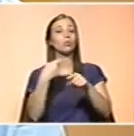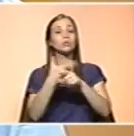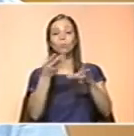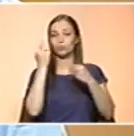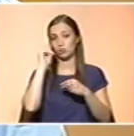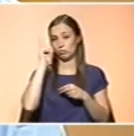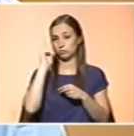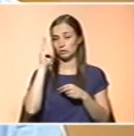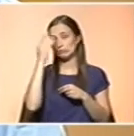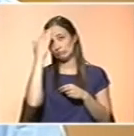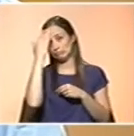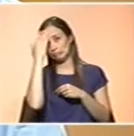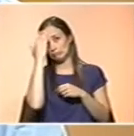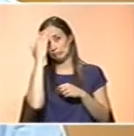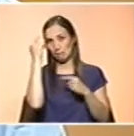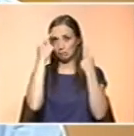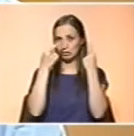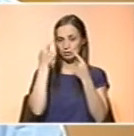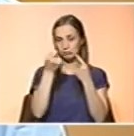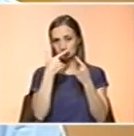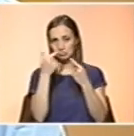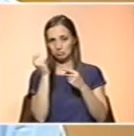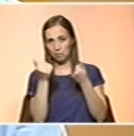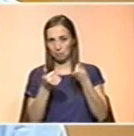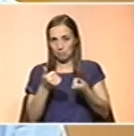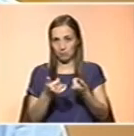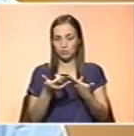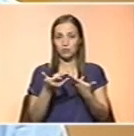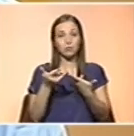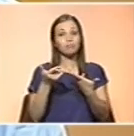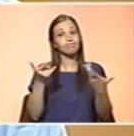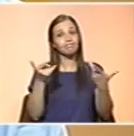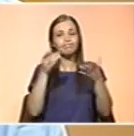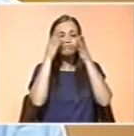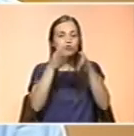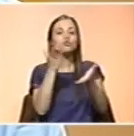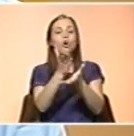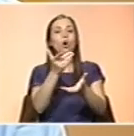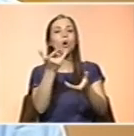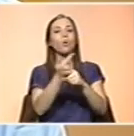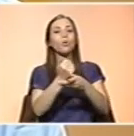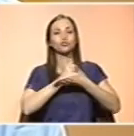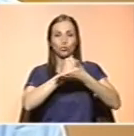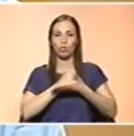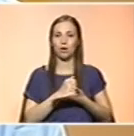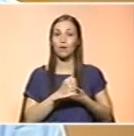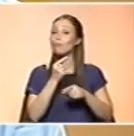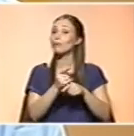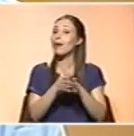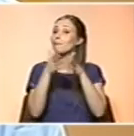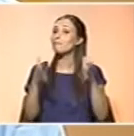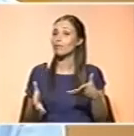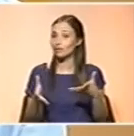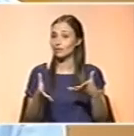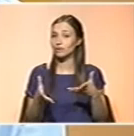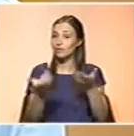eles reequacionarem o uso e centrarem-se naqueles que efetivamente os podem ajudar, porque na maior parte das vezes é uma desinformação